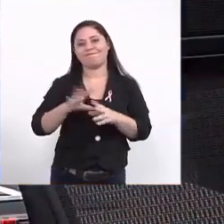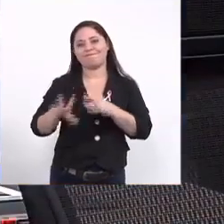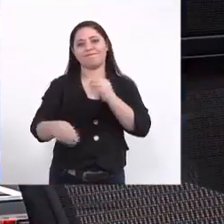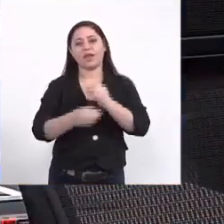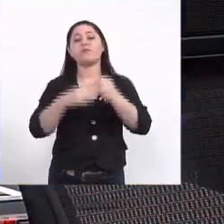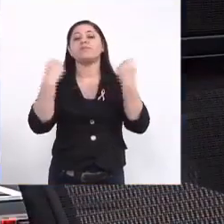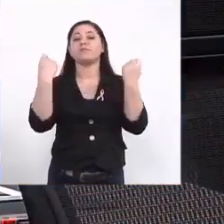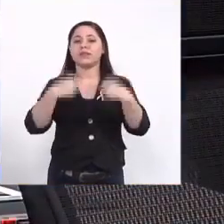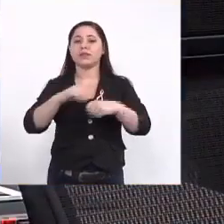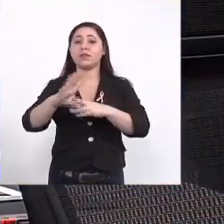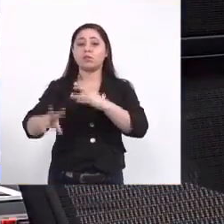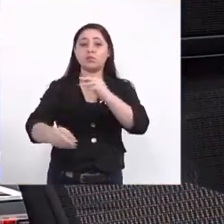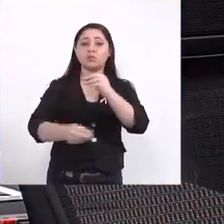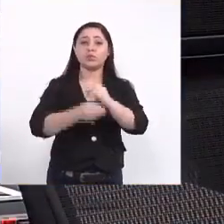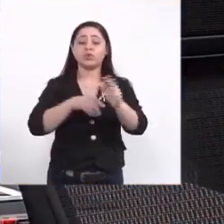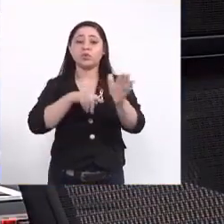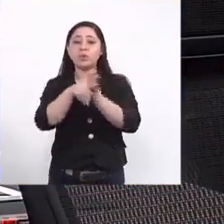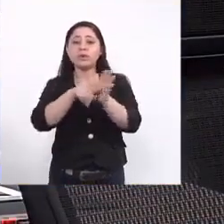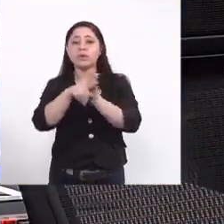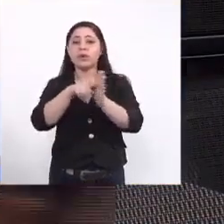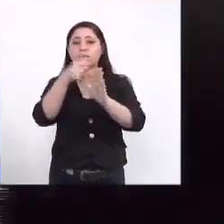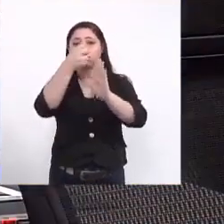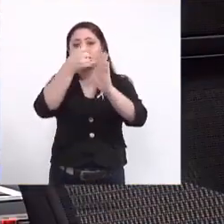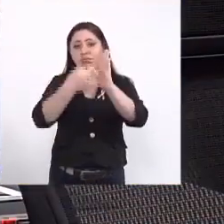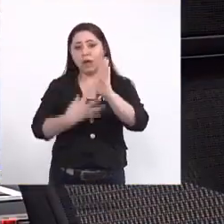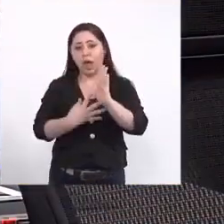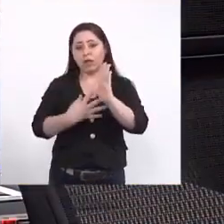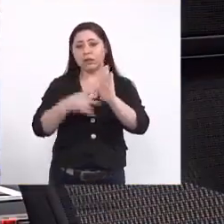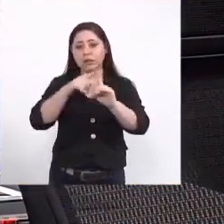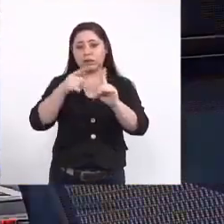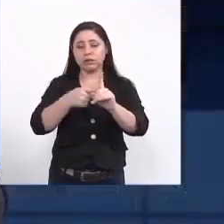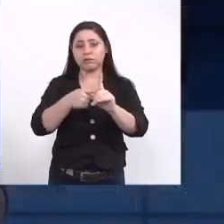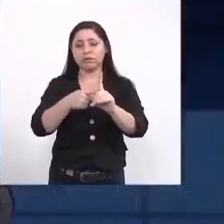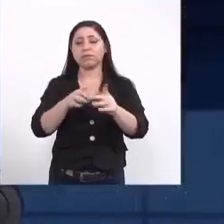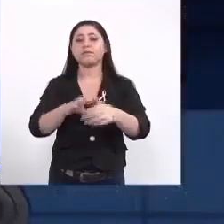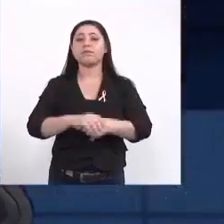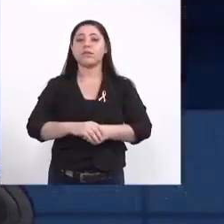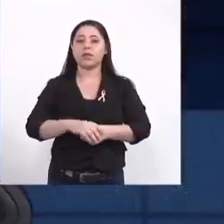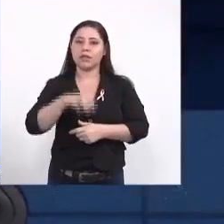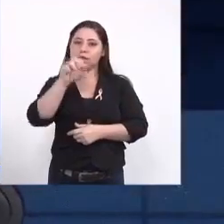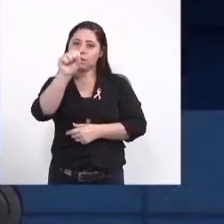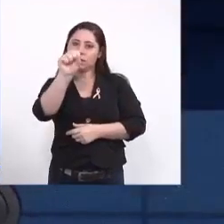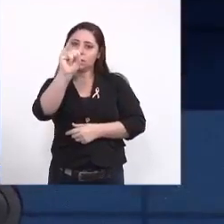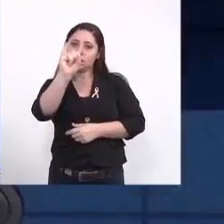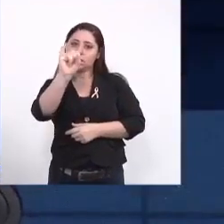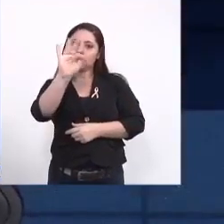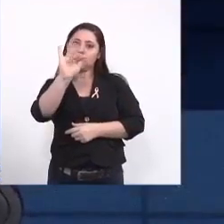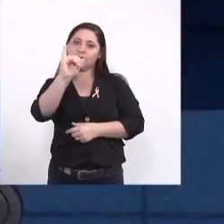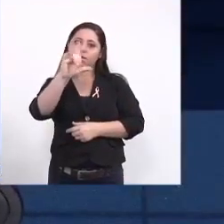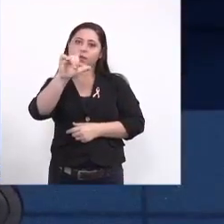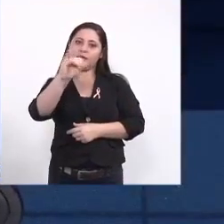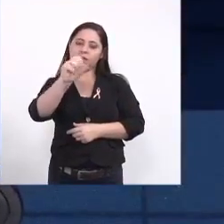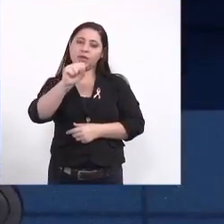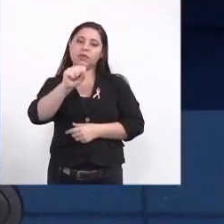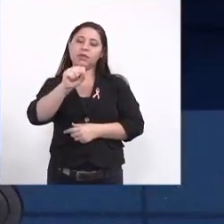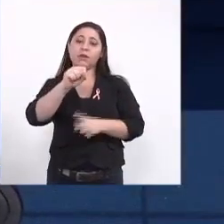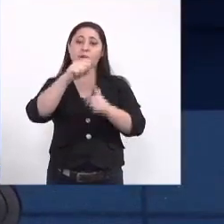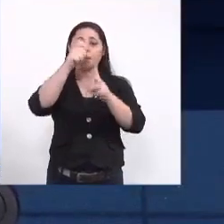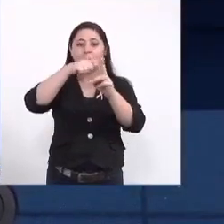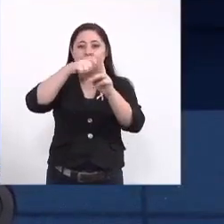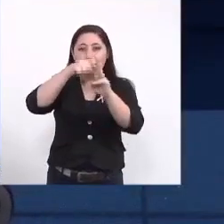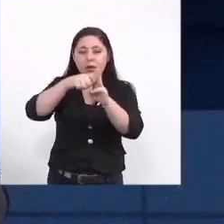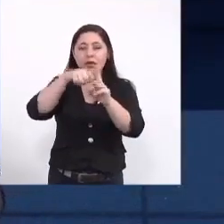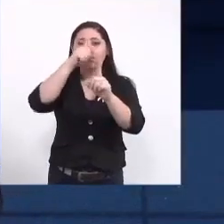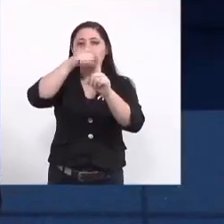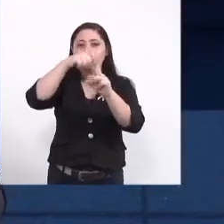estar inserindo porque o número de sífilis aumentou muito sífilis faz parte sífilis primeiro segundo terceiro trimestre ela não faz a